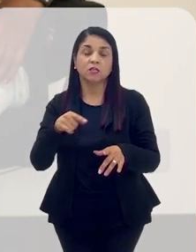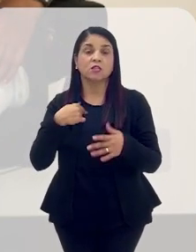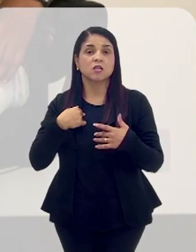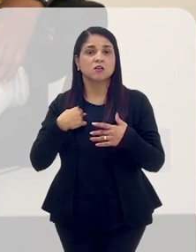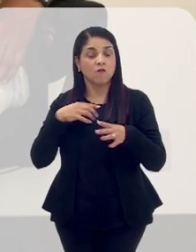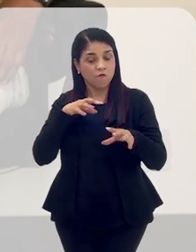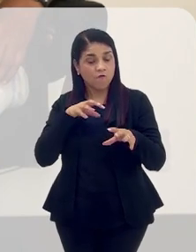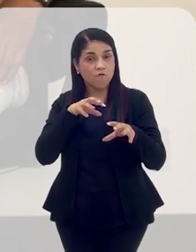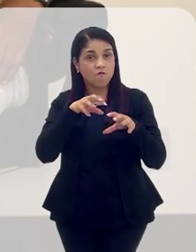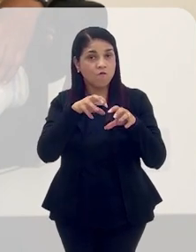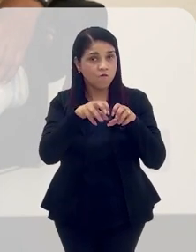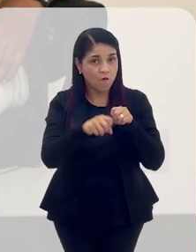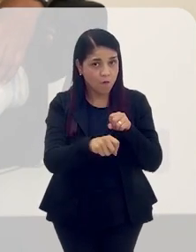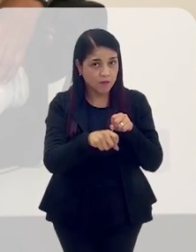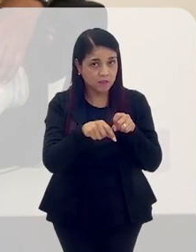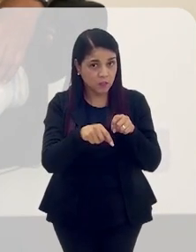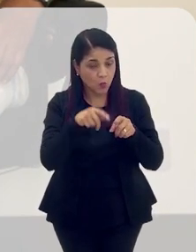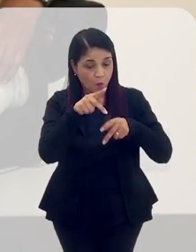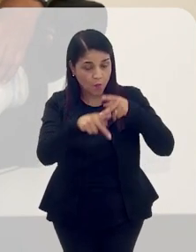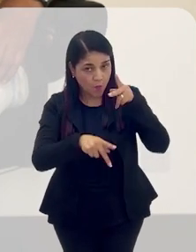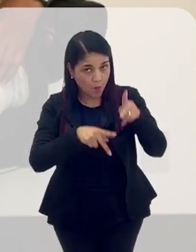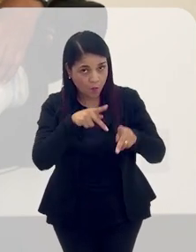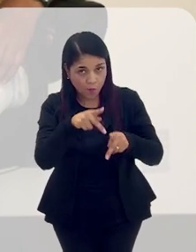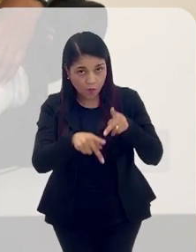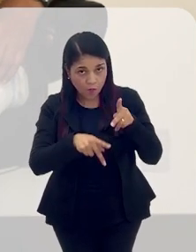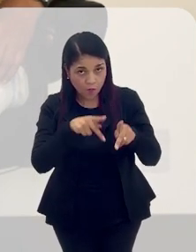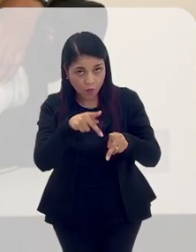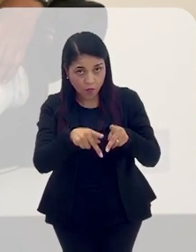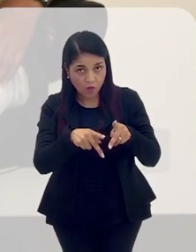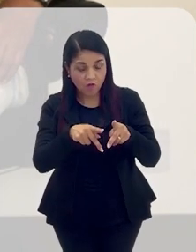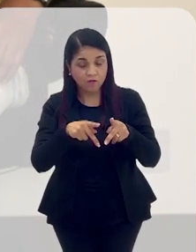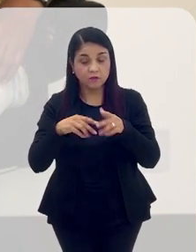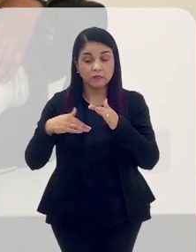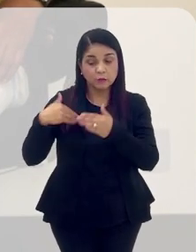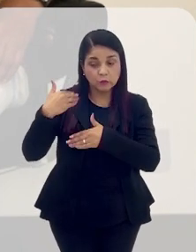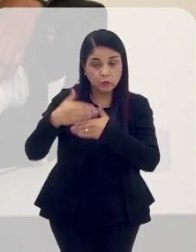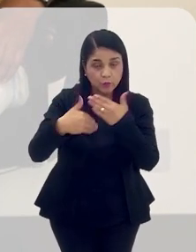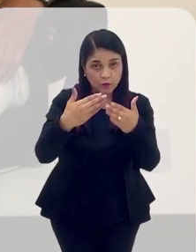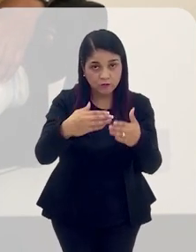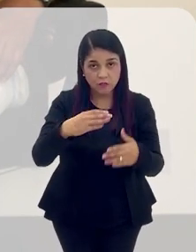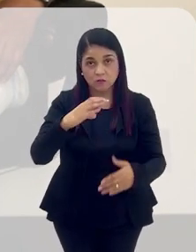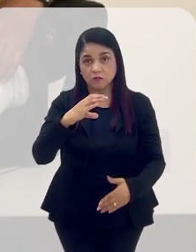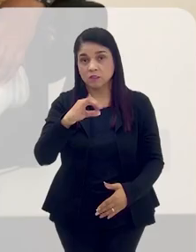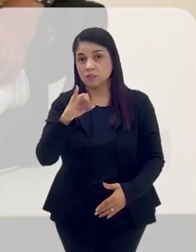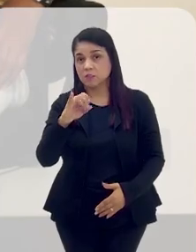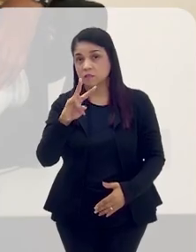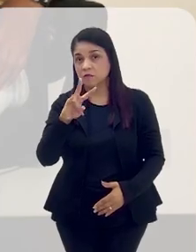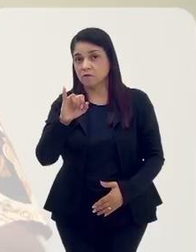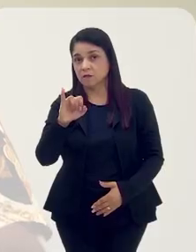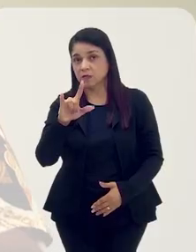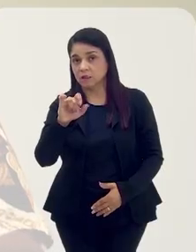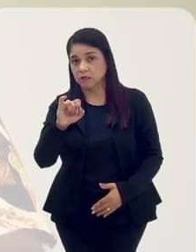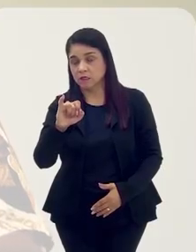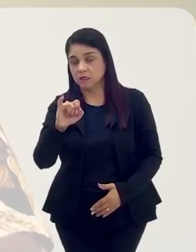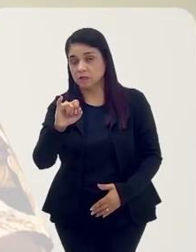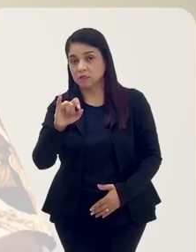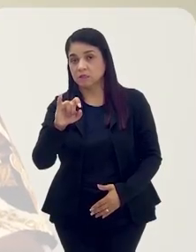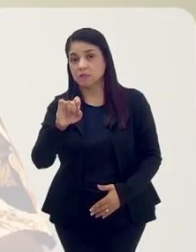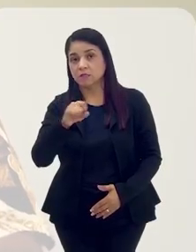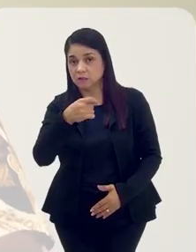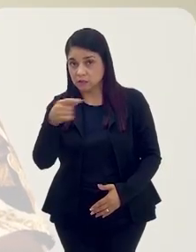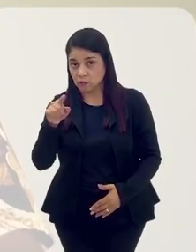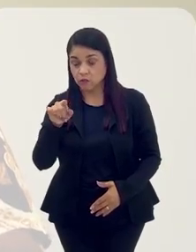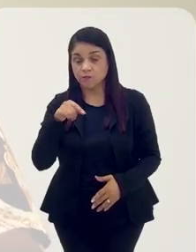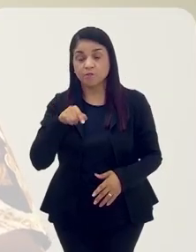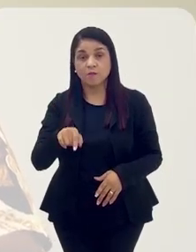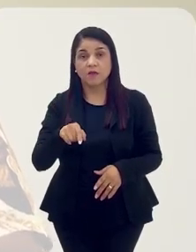faz parte da nossa formação enquanto povo, dentro do nosso processo civilizatório. Mas a